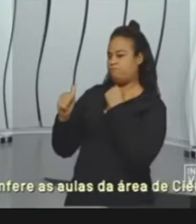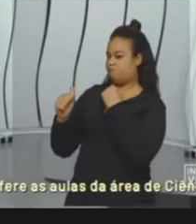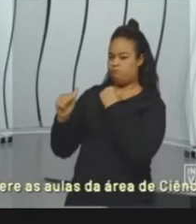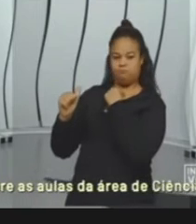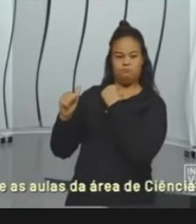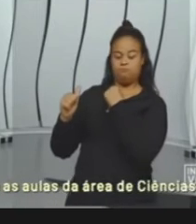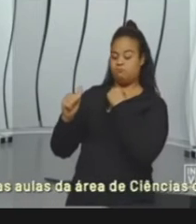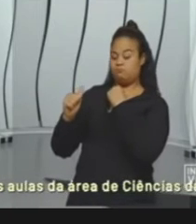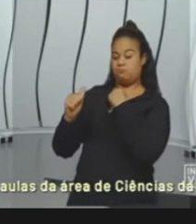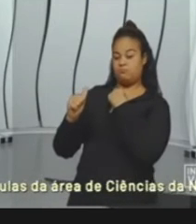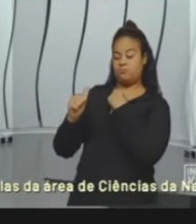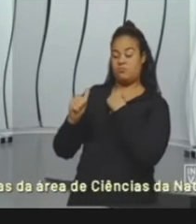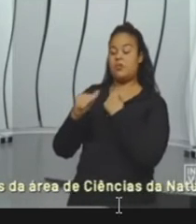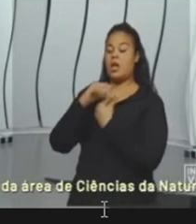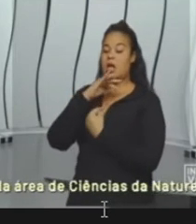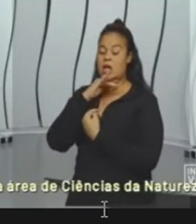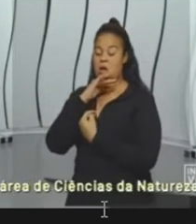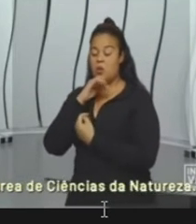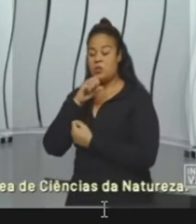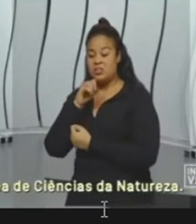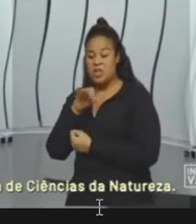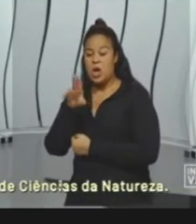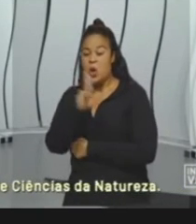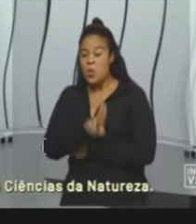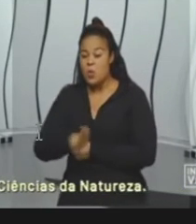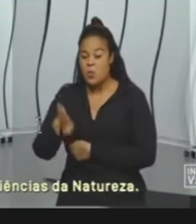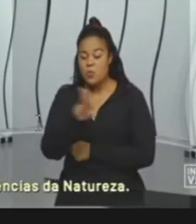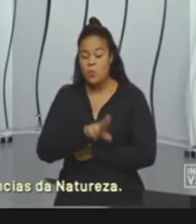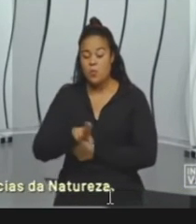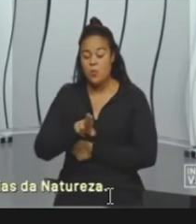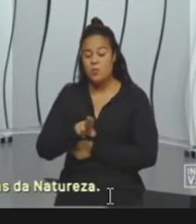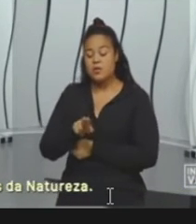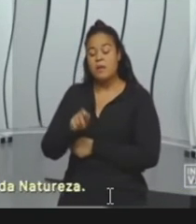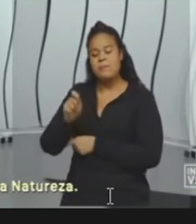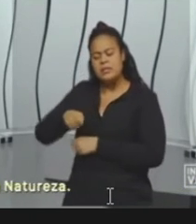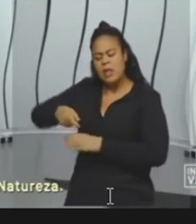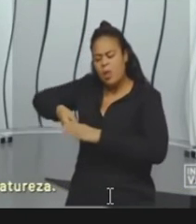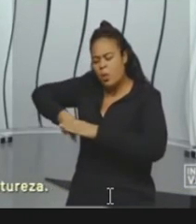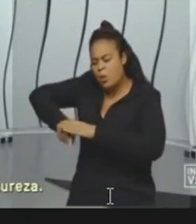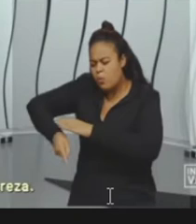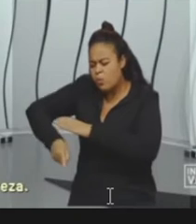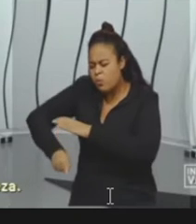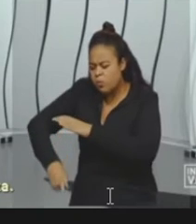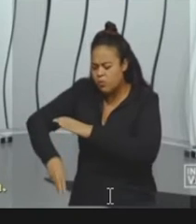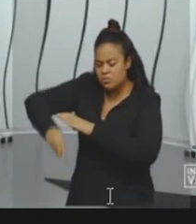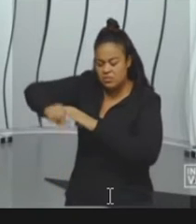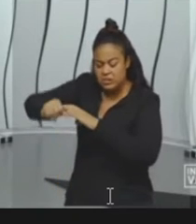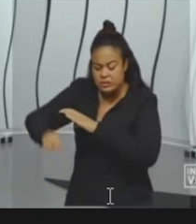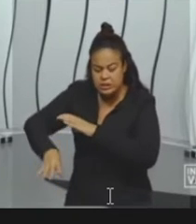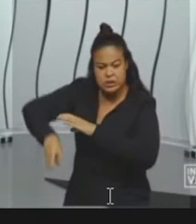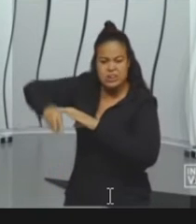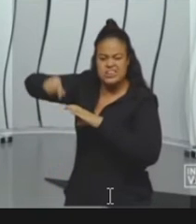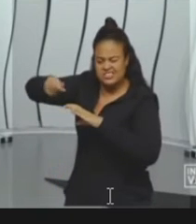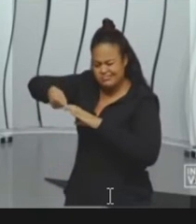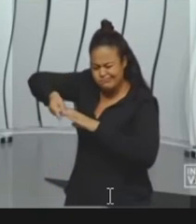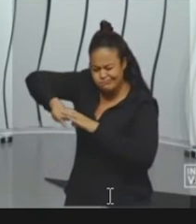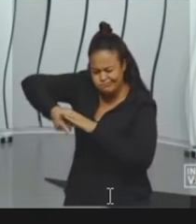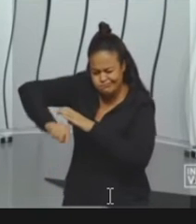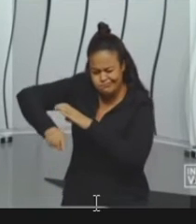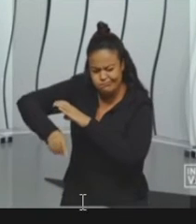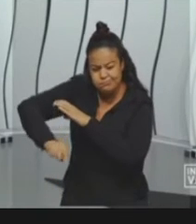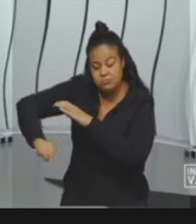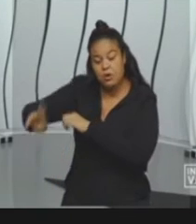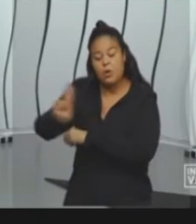Então, quando você utiliza, você precisa de perfurar o solo para extrair energia ou usar a